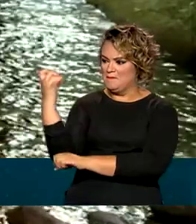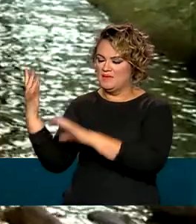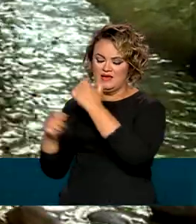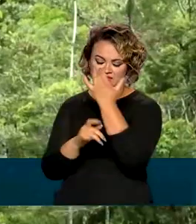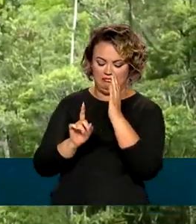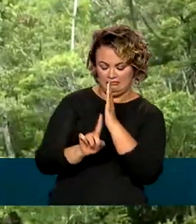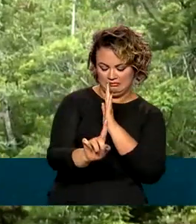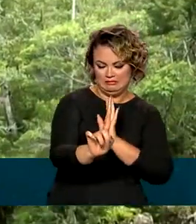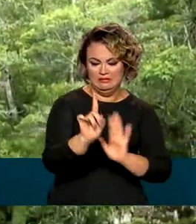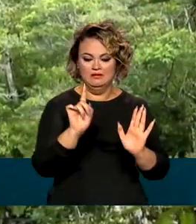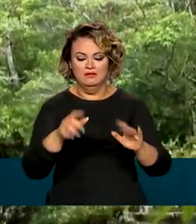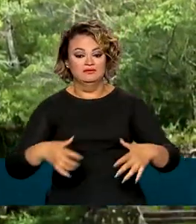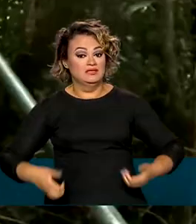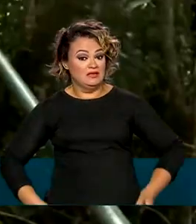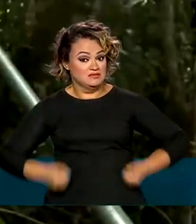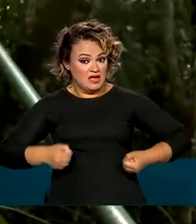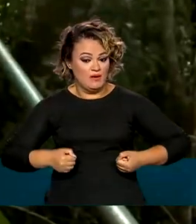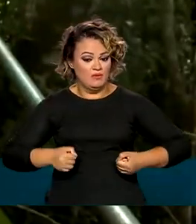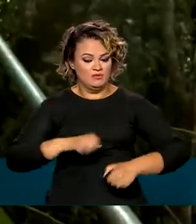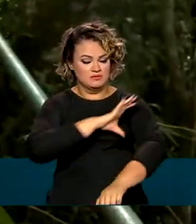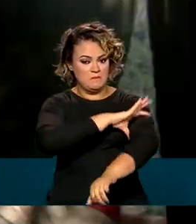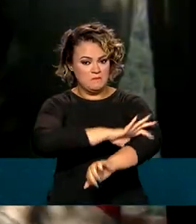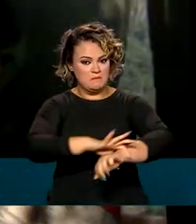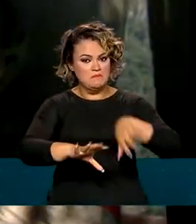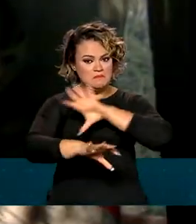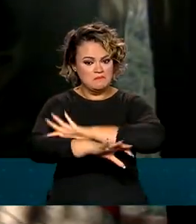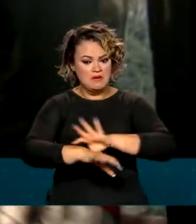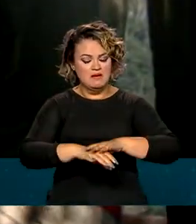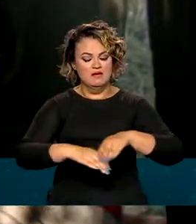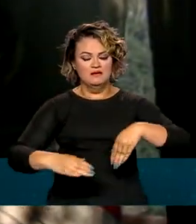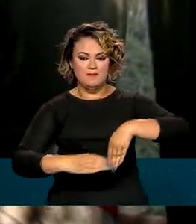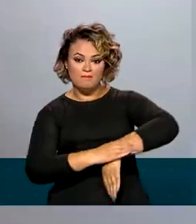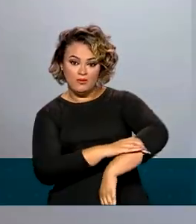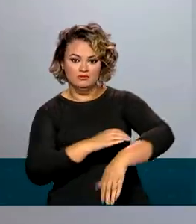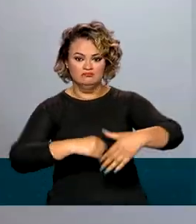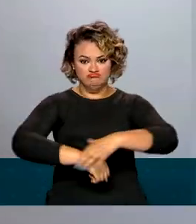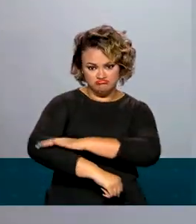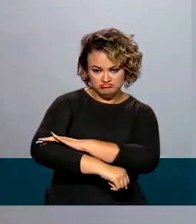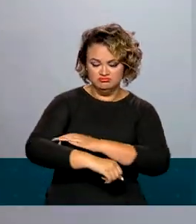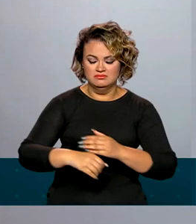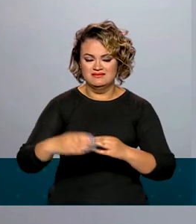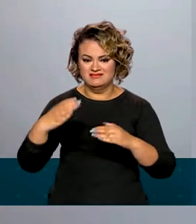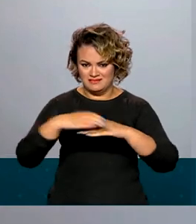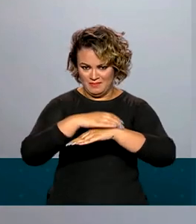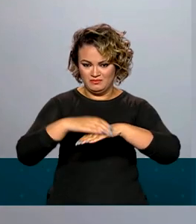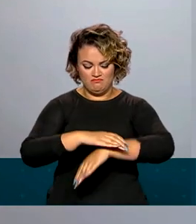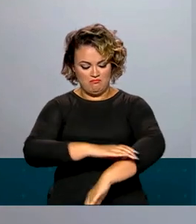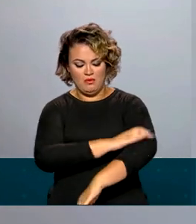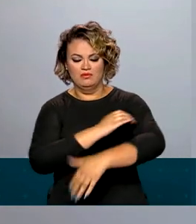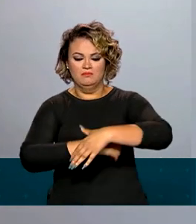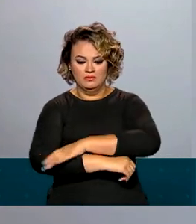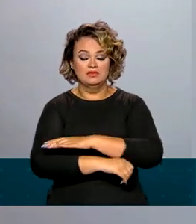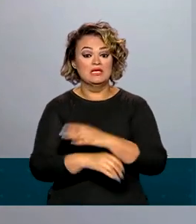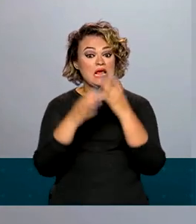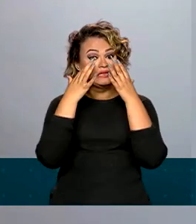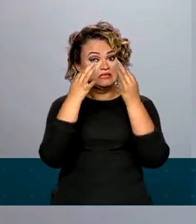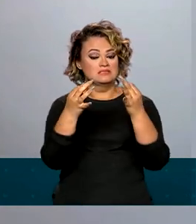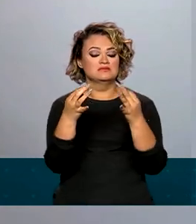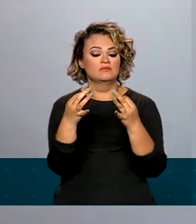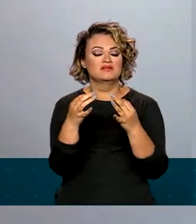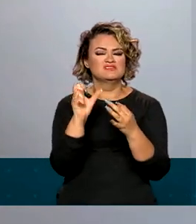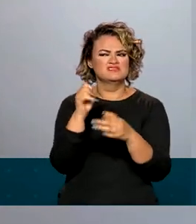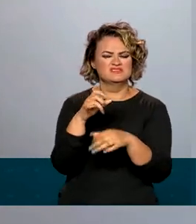é importante usar calças, mangas compridas e botas. E como alerta especialista, fique atento